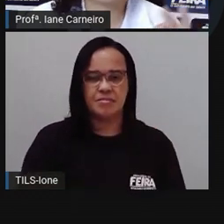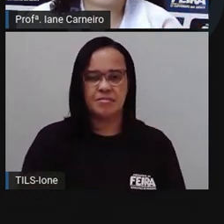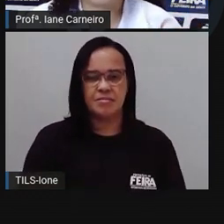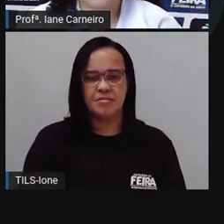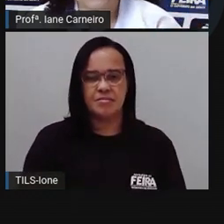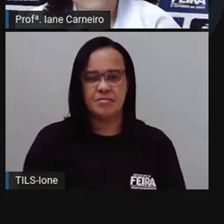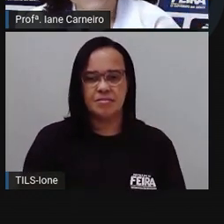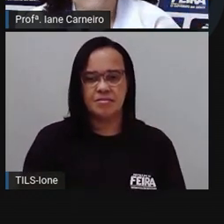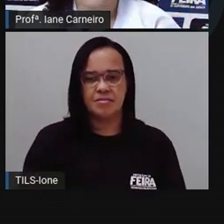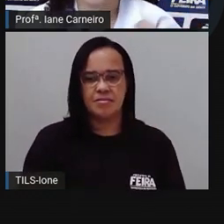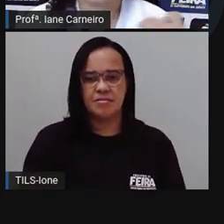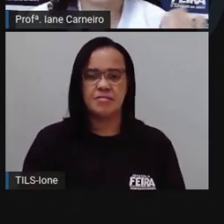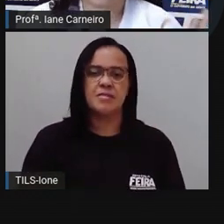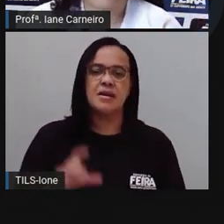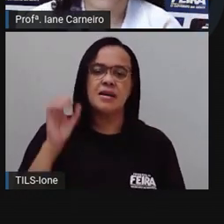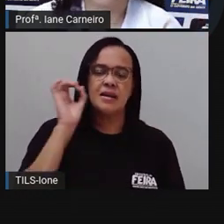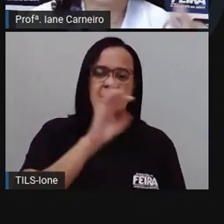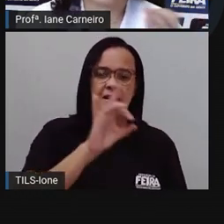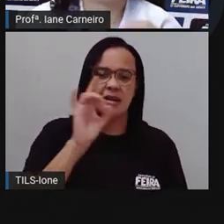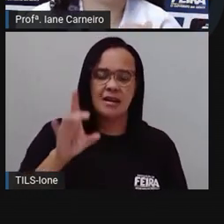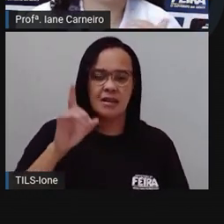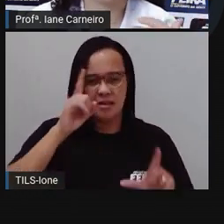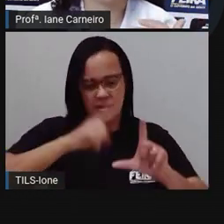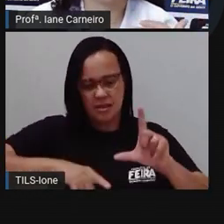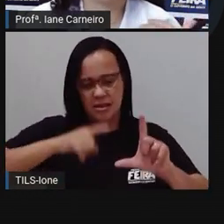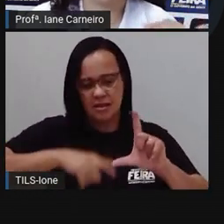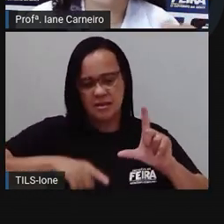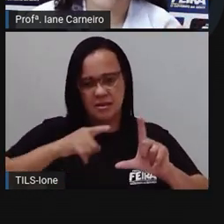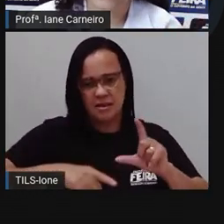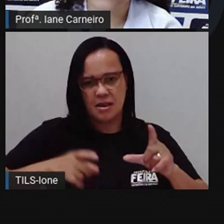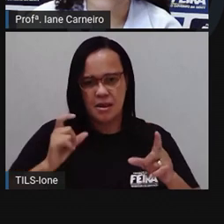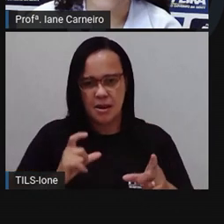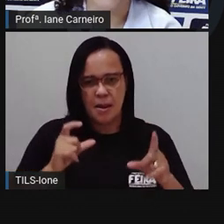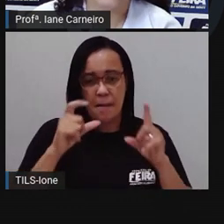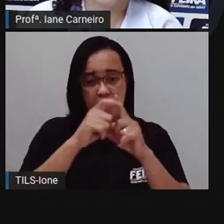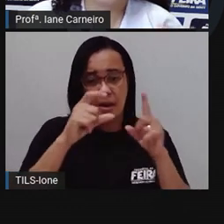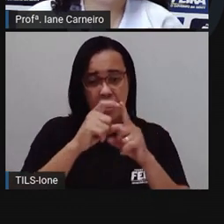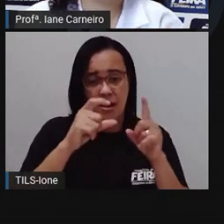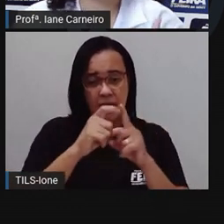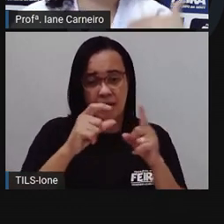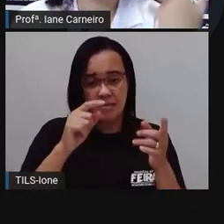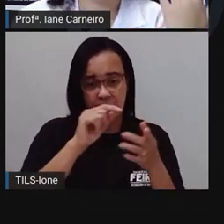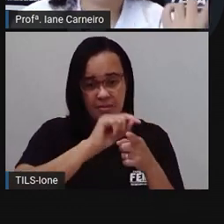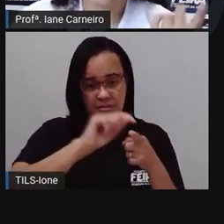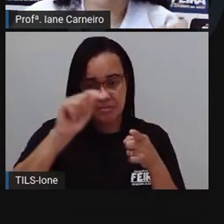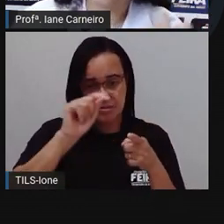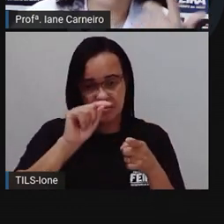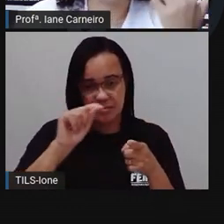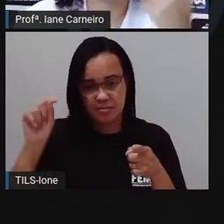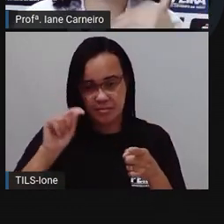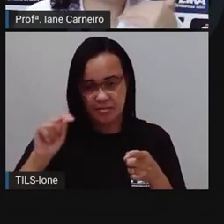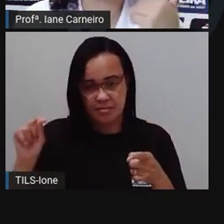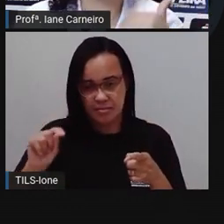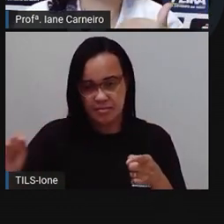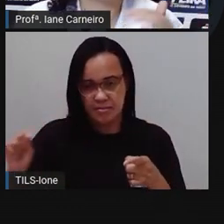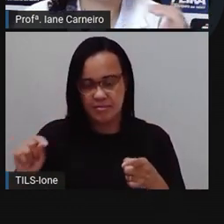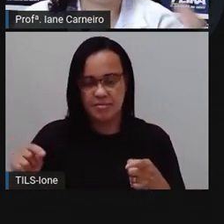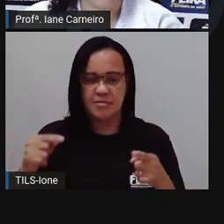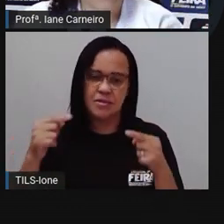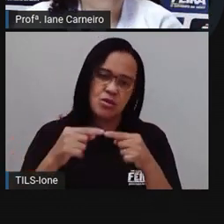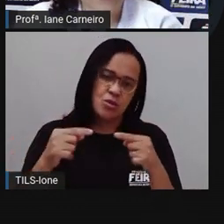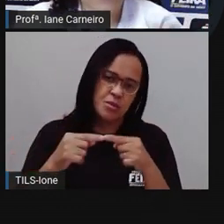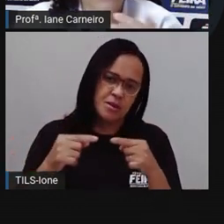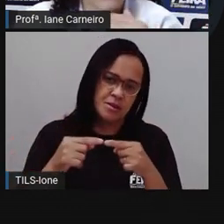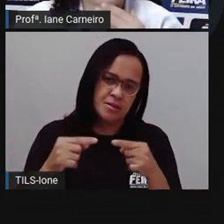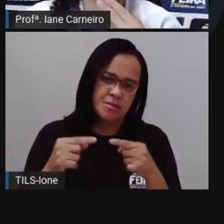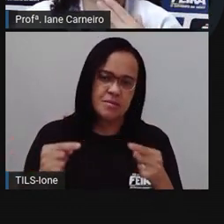Pra cada letra da palavra, a Pró colocou um tracinho. E aí a pessoa tem que tentar adivinhar que